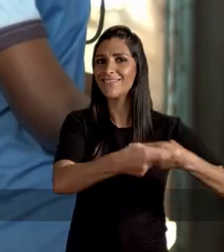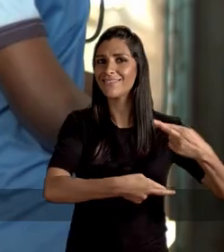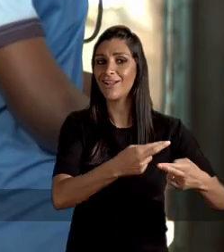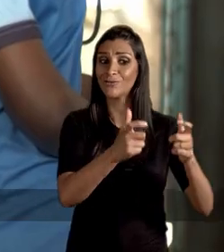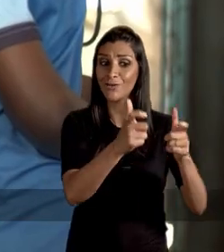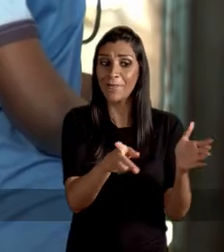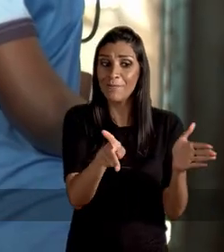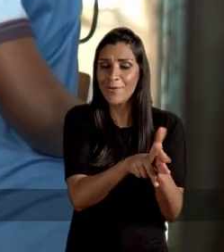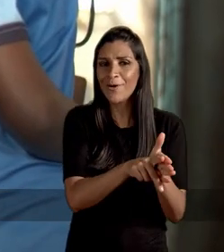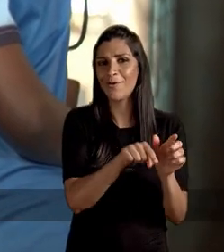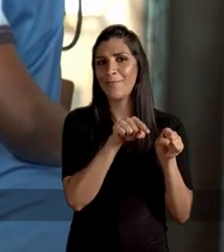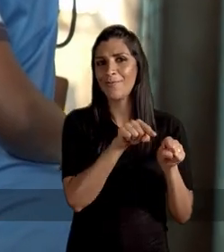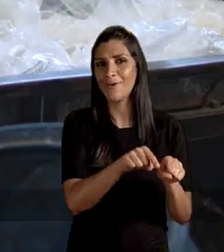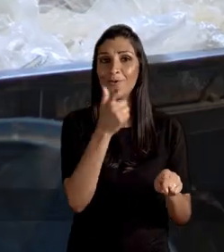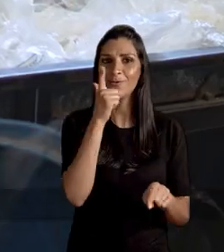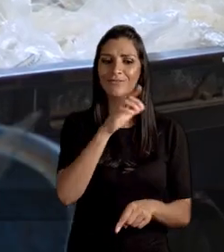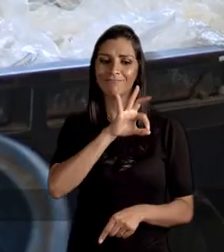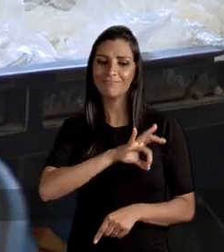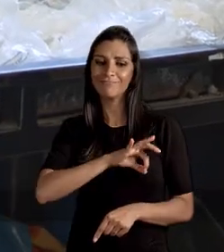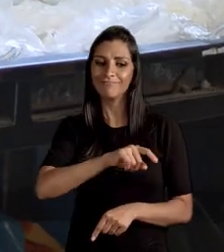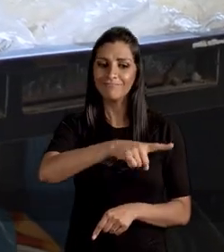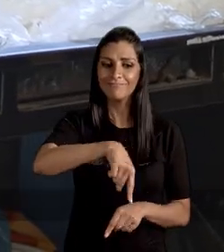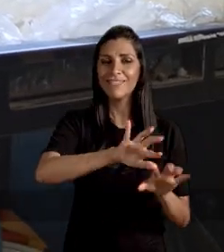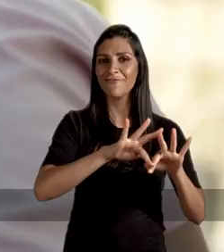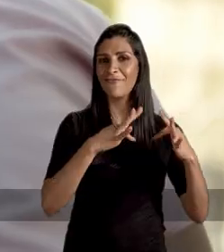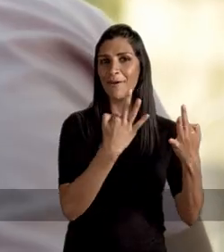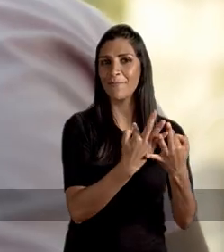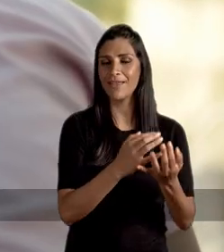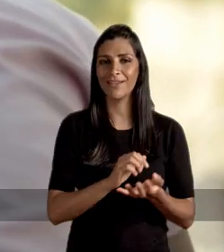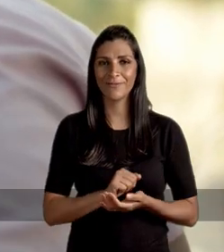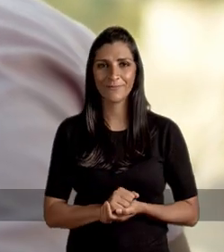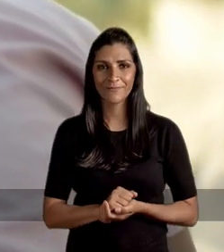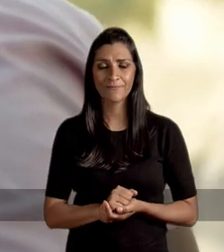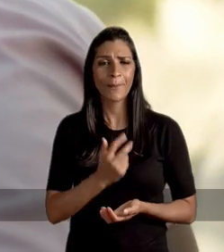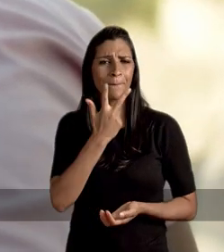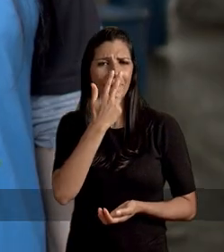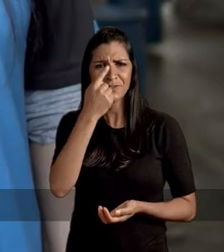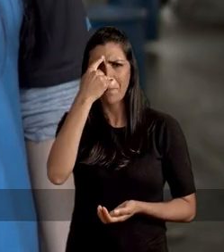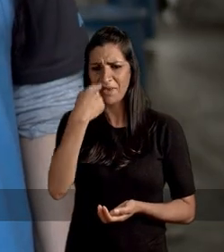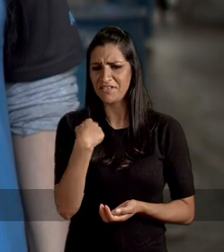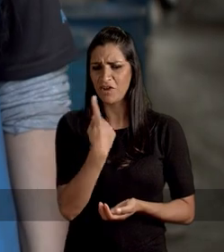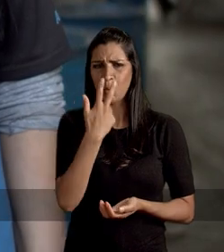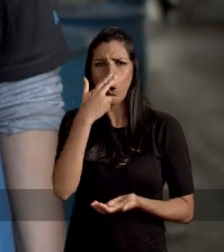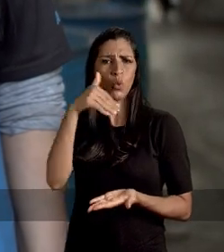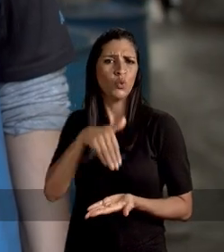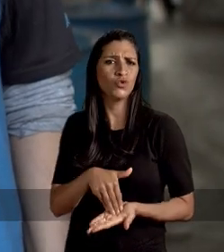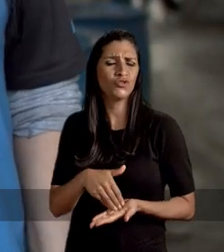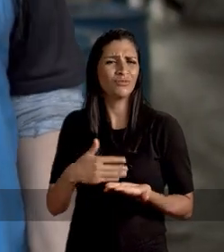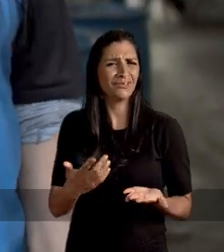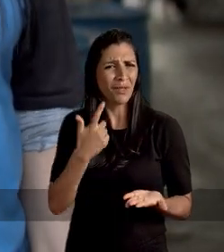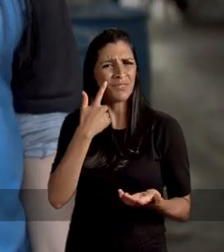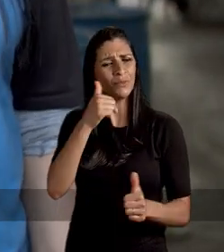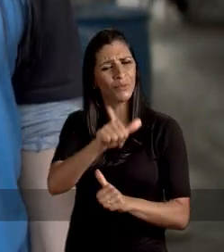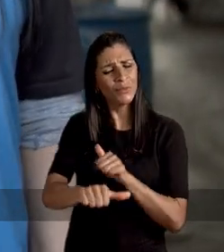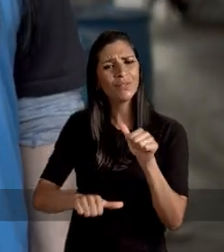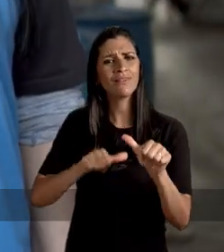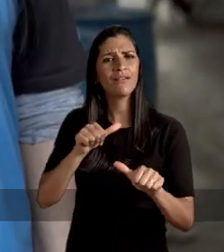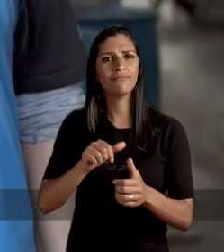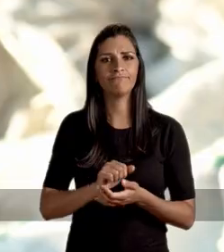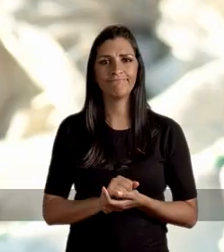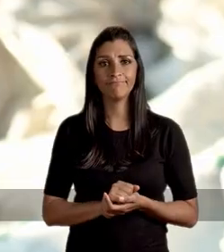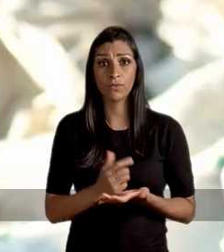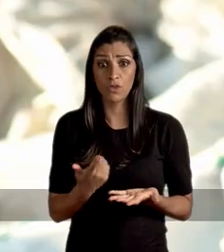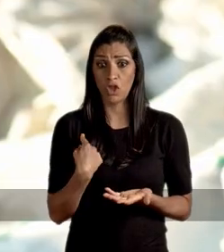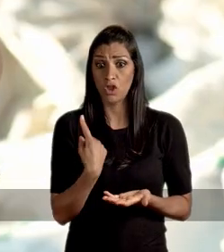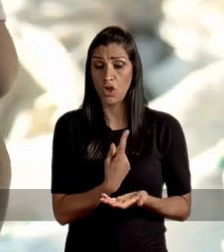trabalham nos galpões de reciclagem, gerando renda para essas famílias. Nós somos os últimos a ser pensados. Eu acho que agora a gente tinha que dar uma